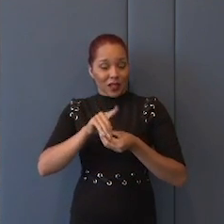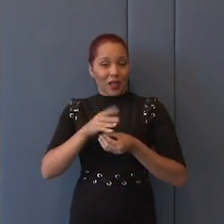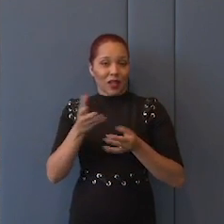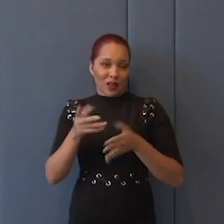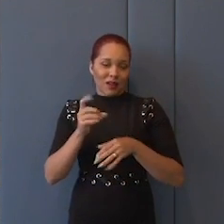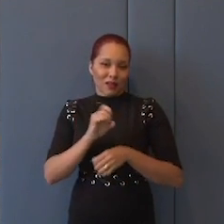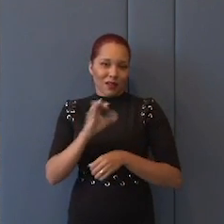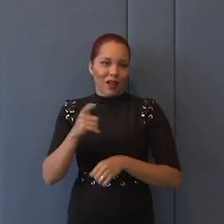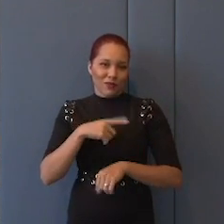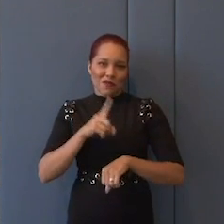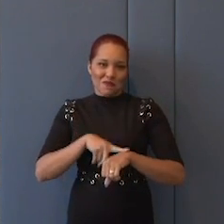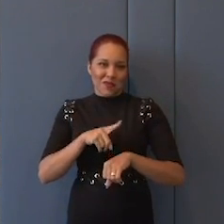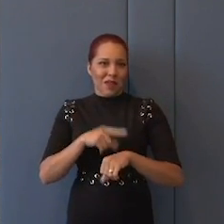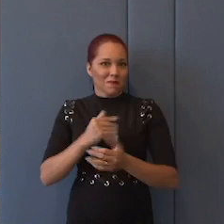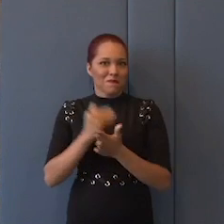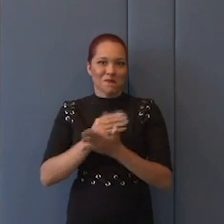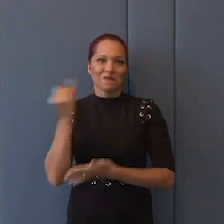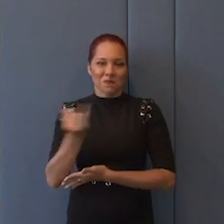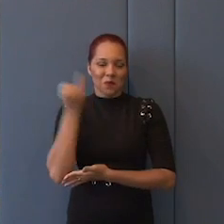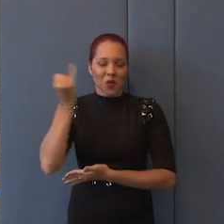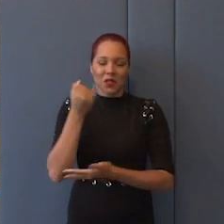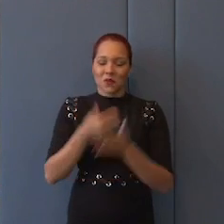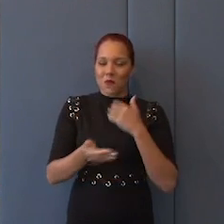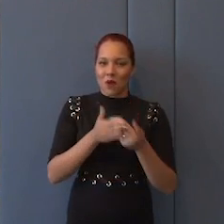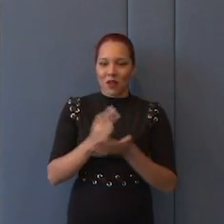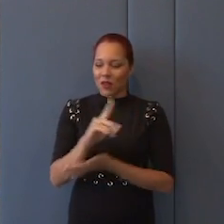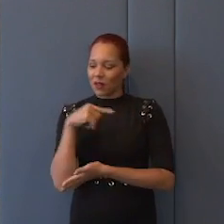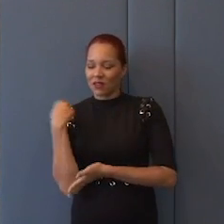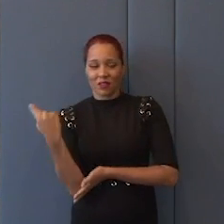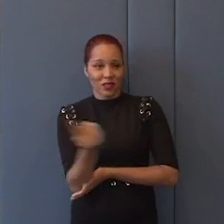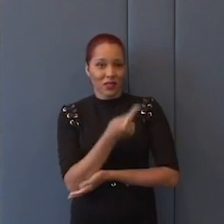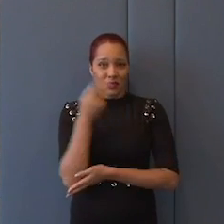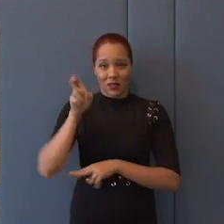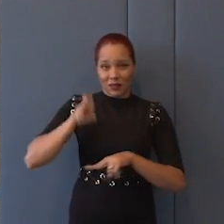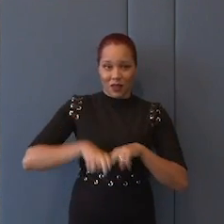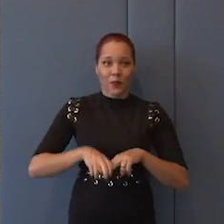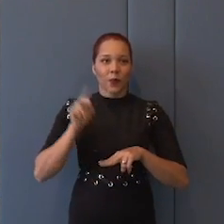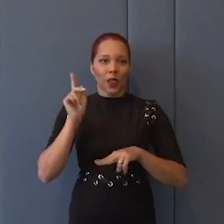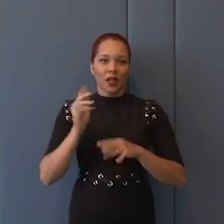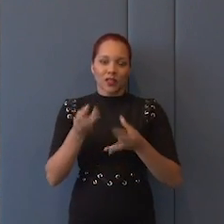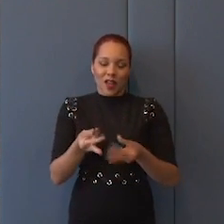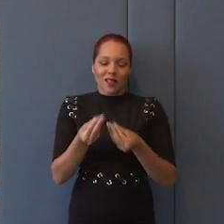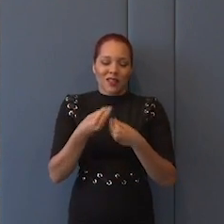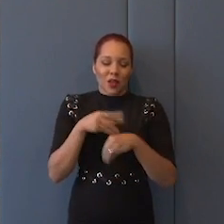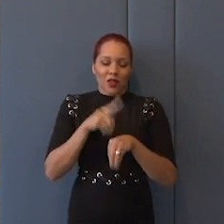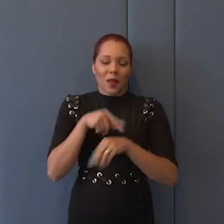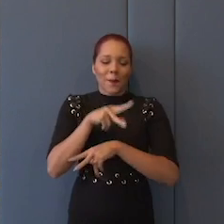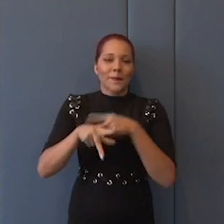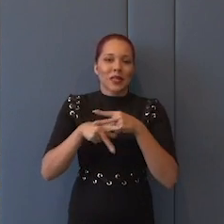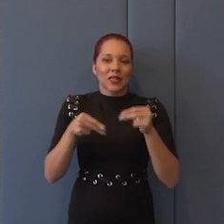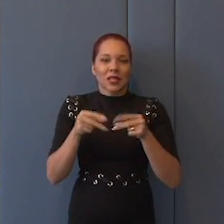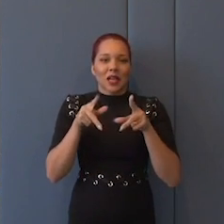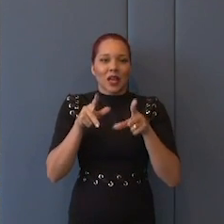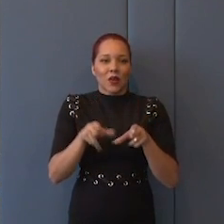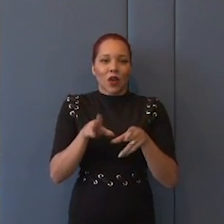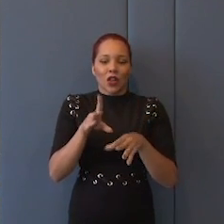obviamente, é muito mais importante do que qualquer um de nós que estamos aqui, já nos deu uma enorme parte